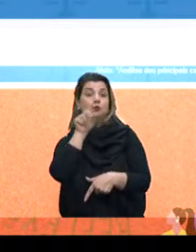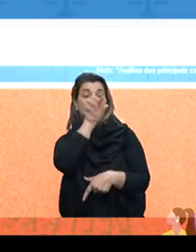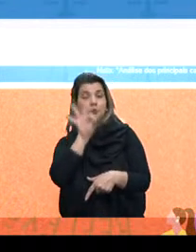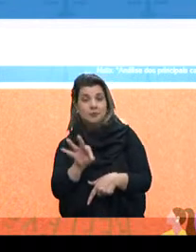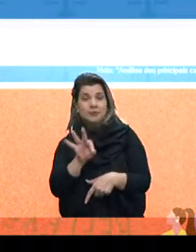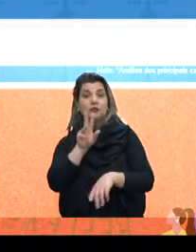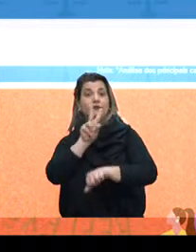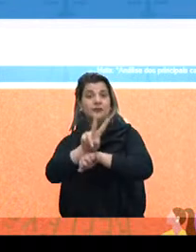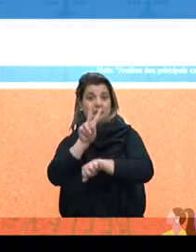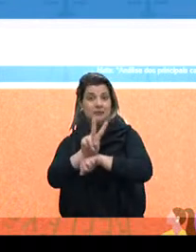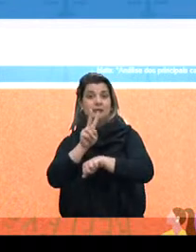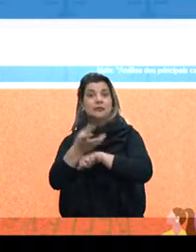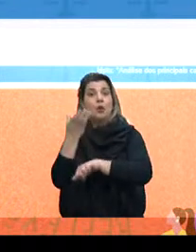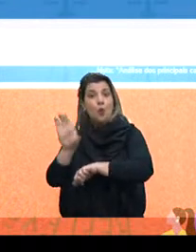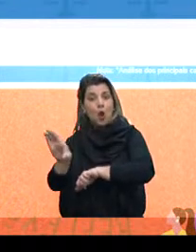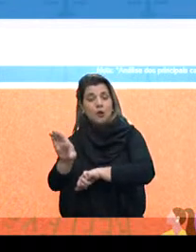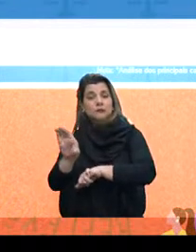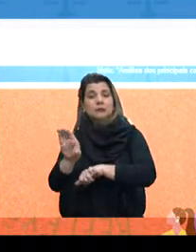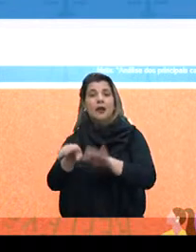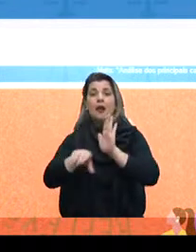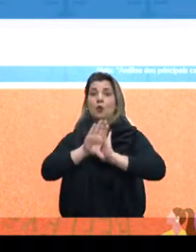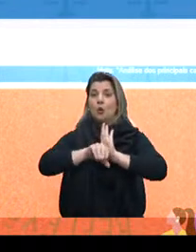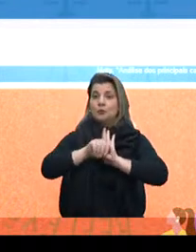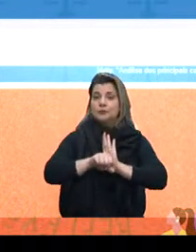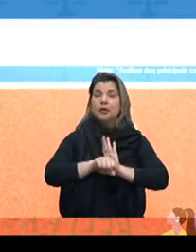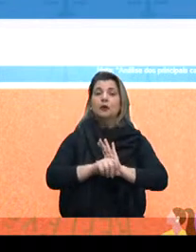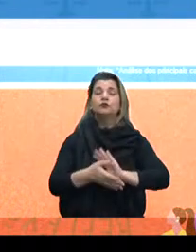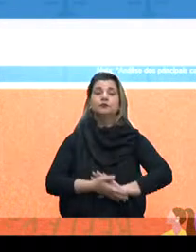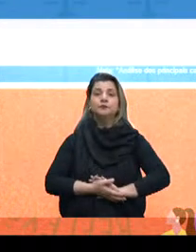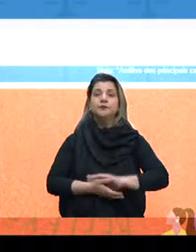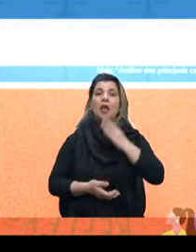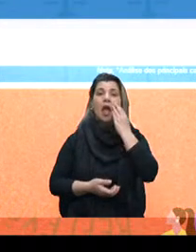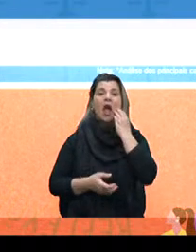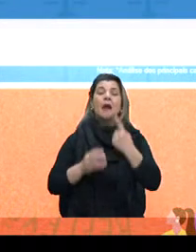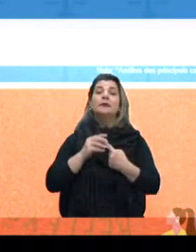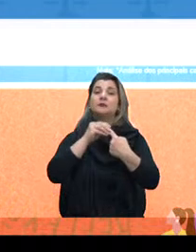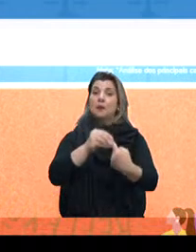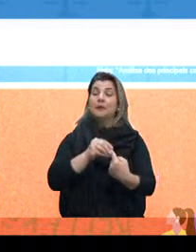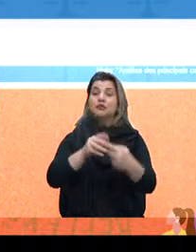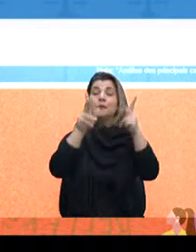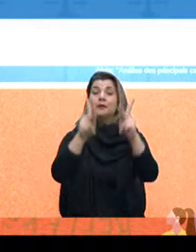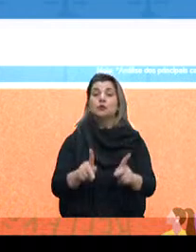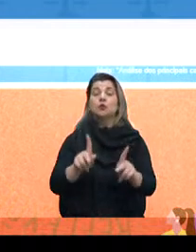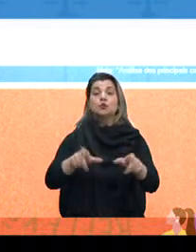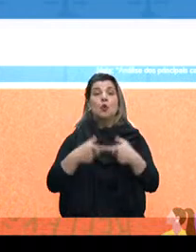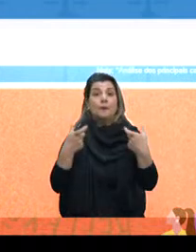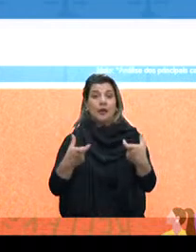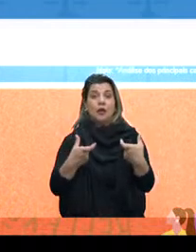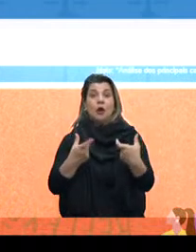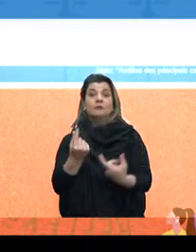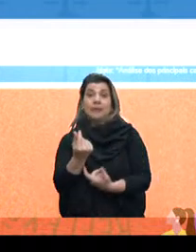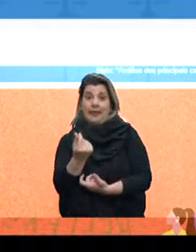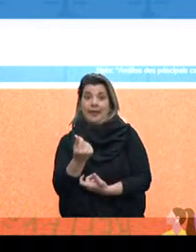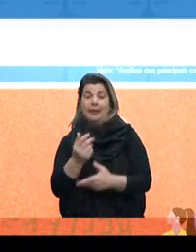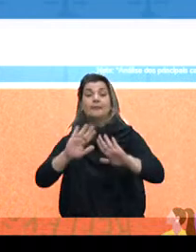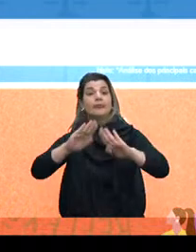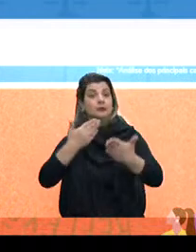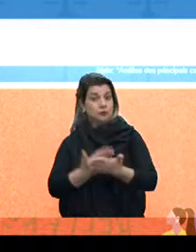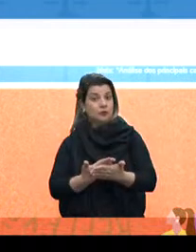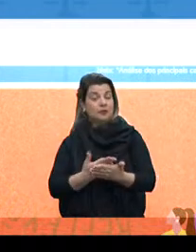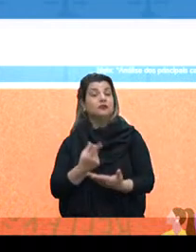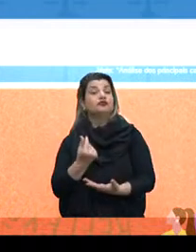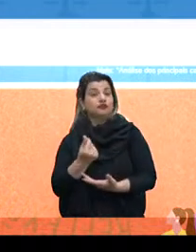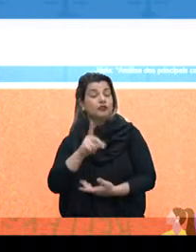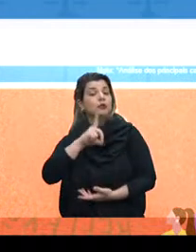fiscalização e combate à corrupção, o que eles vão apregoar, principalmente pessoas com maior renda e escolaridade, é que dinheiro